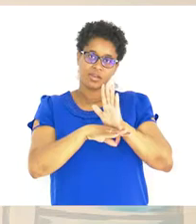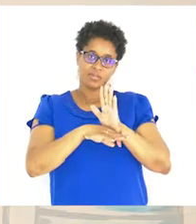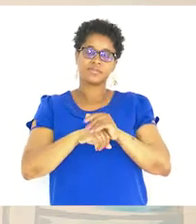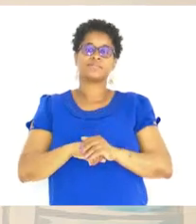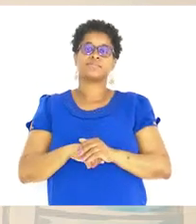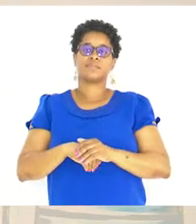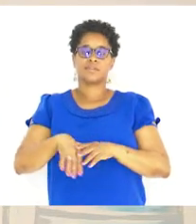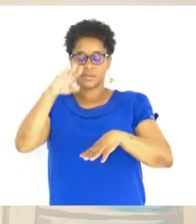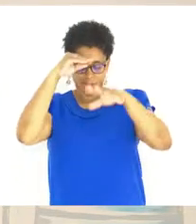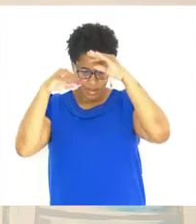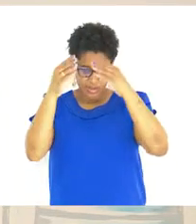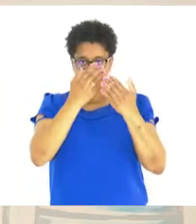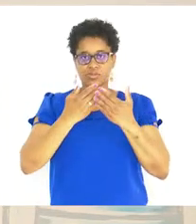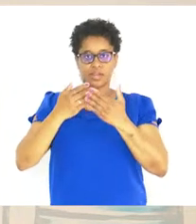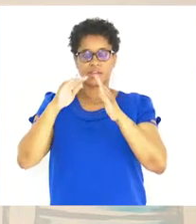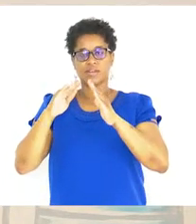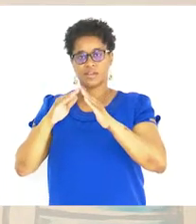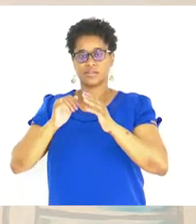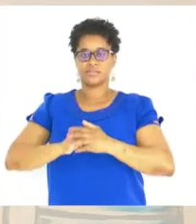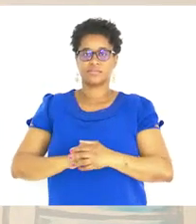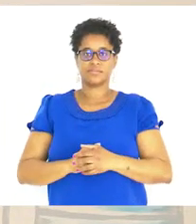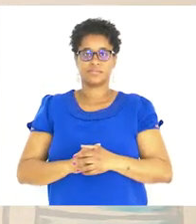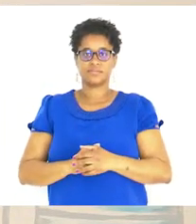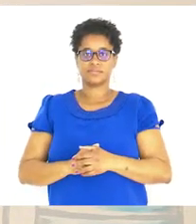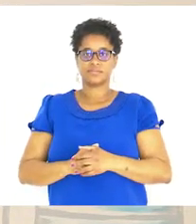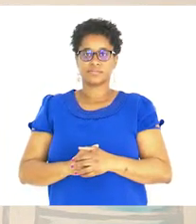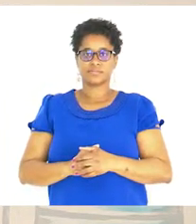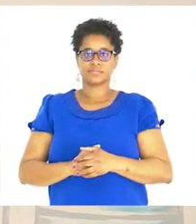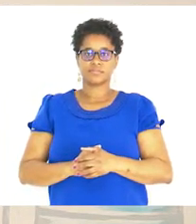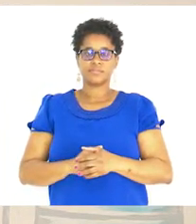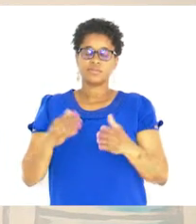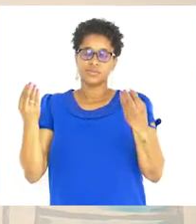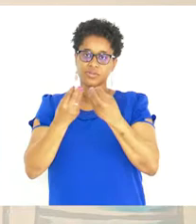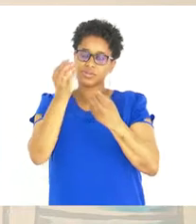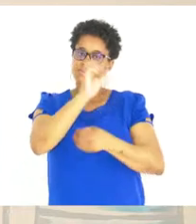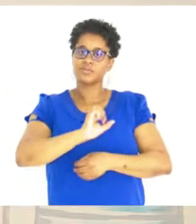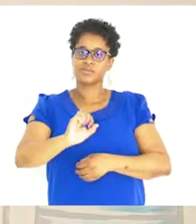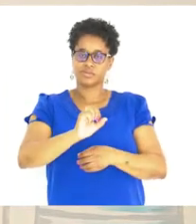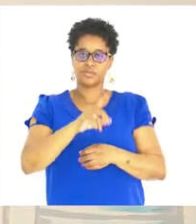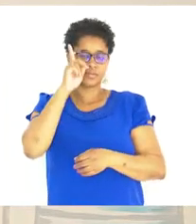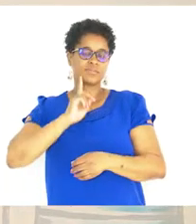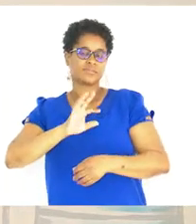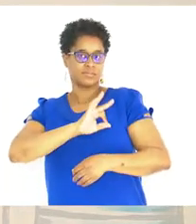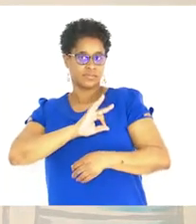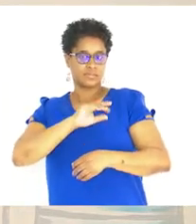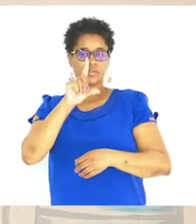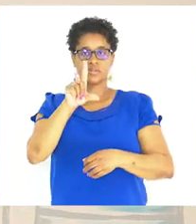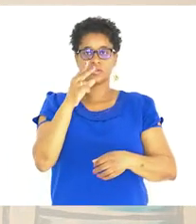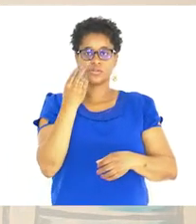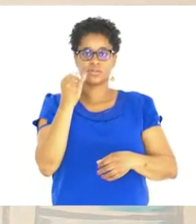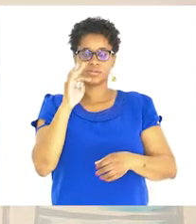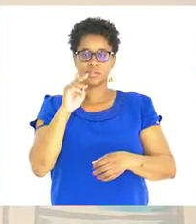programa Aprender e Estudar em Casa Convosco a professora